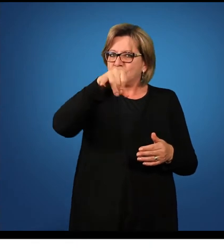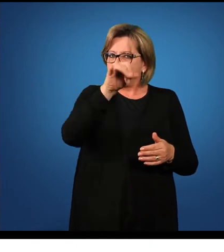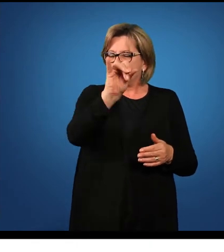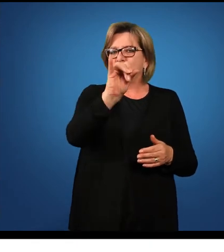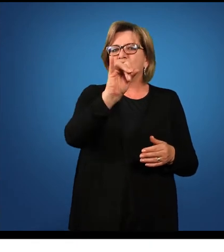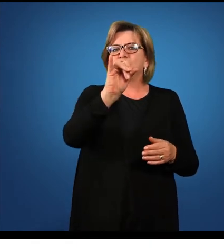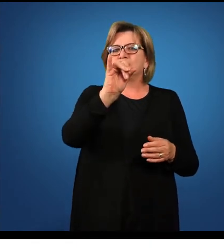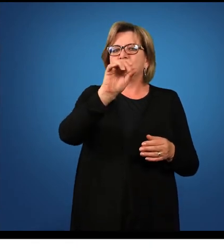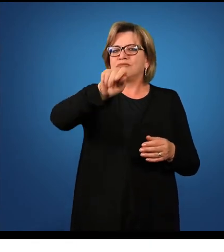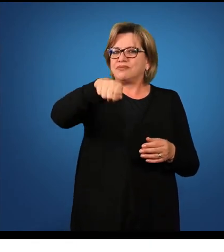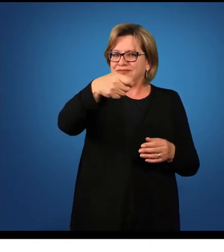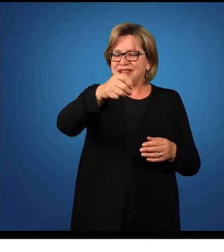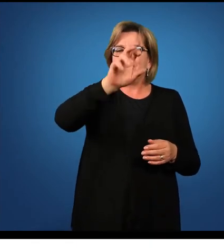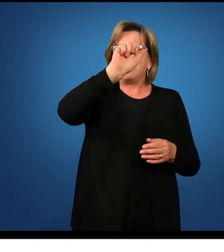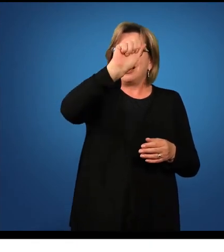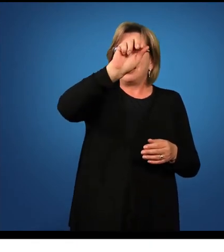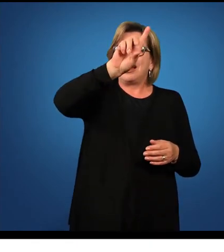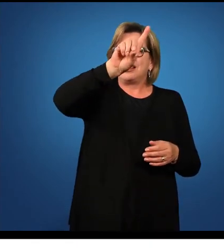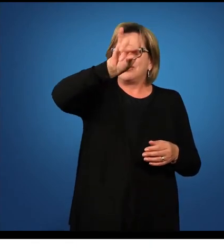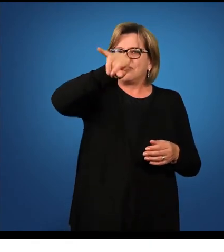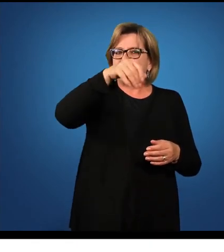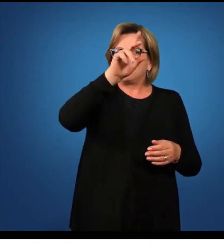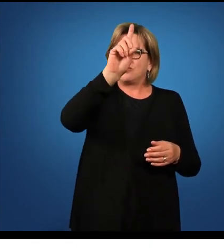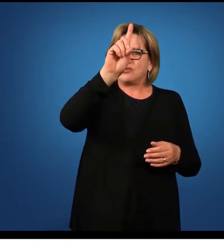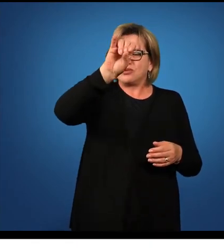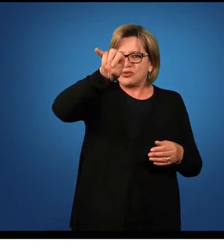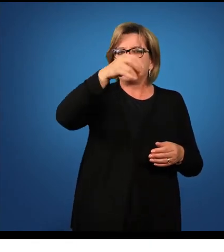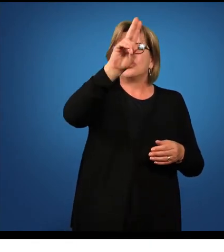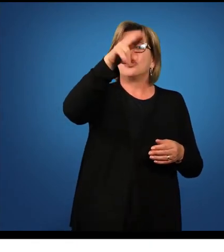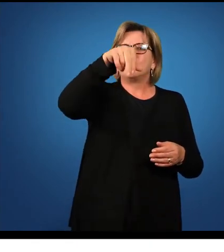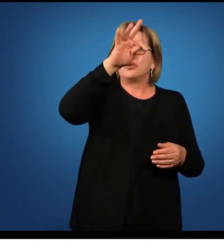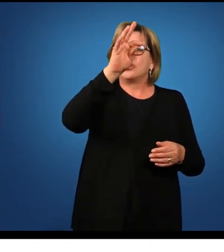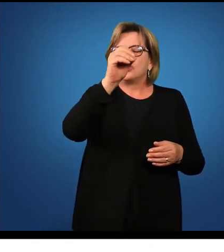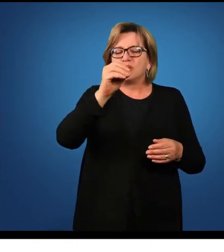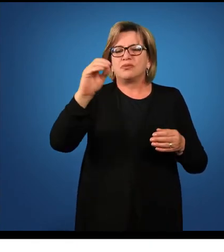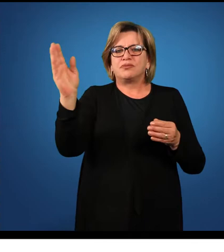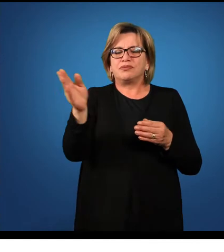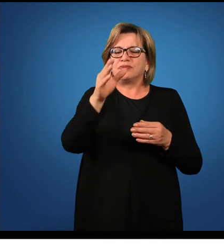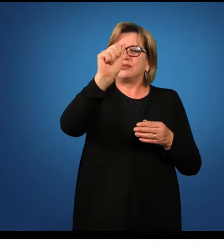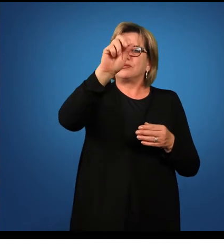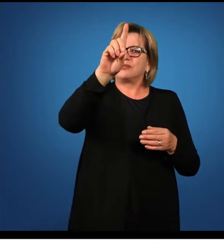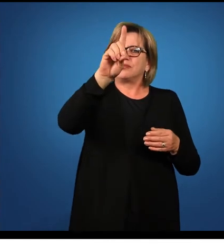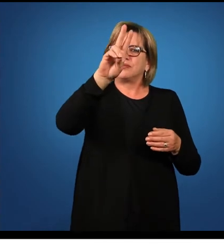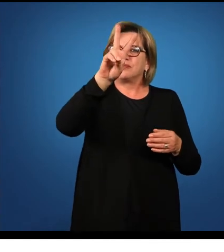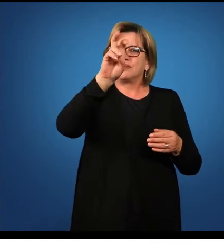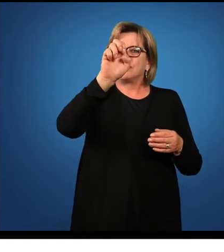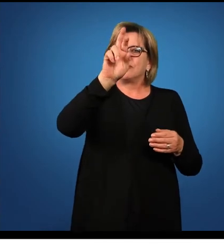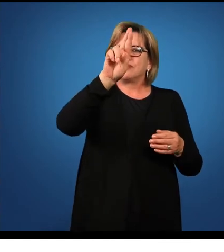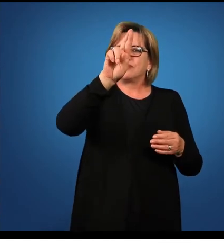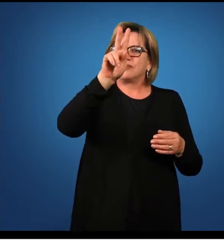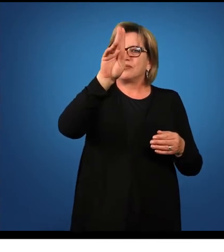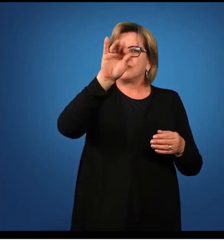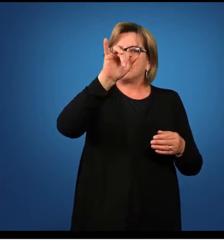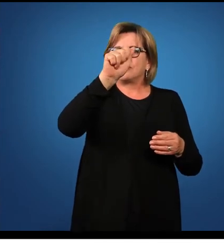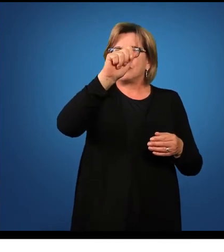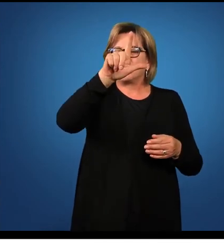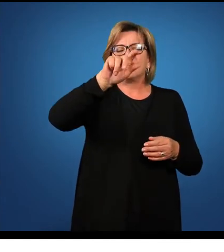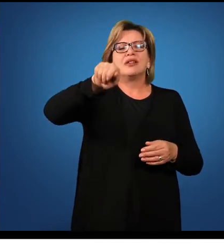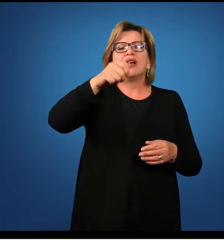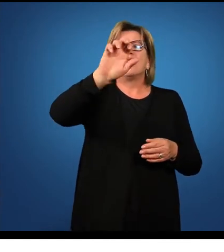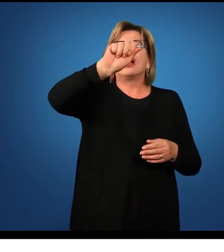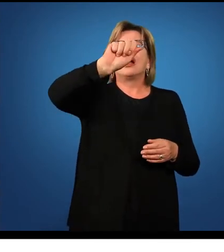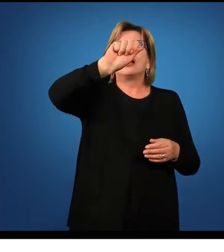lembrá-los de que nós vimos também a primeira conjugação do latim e a segunda conjugação,